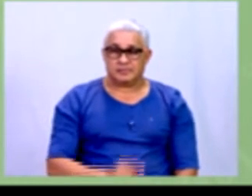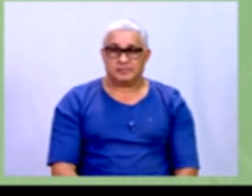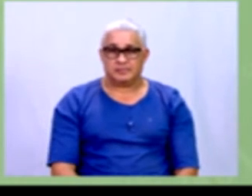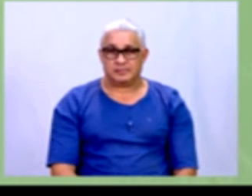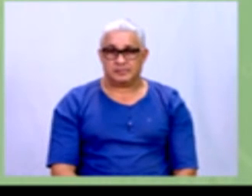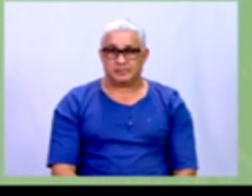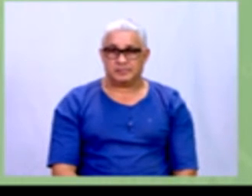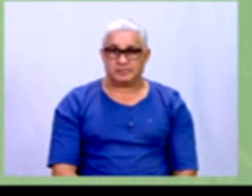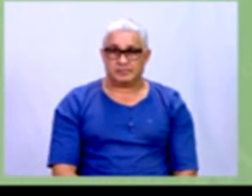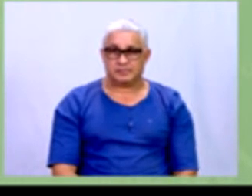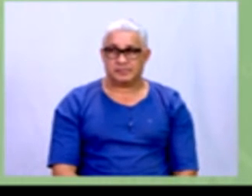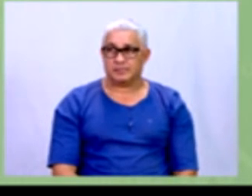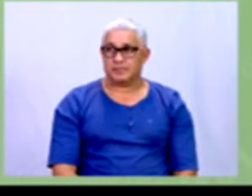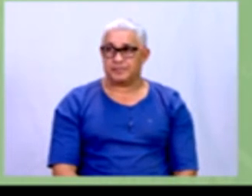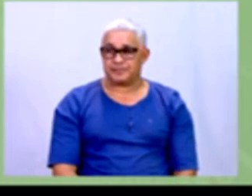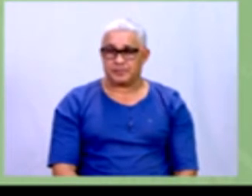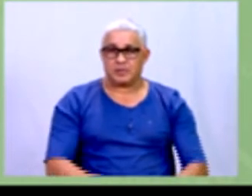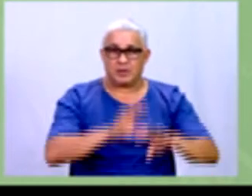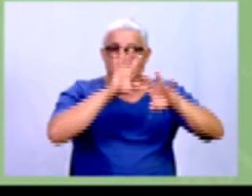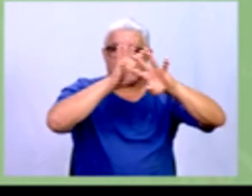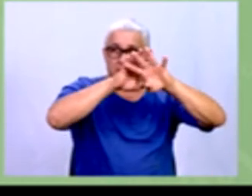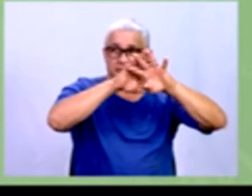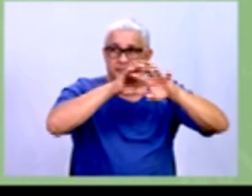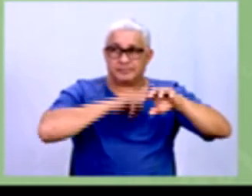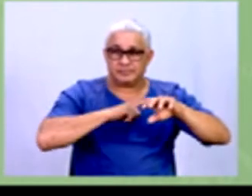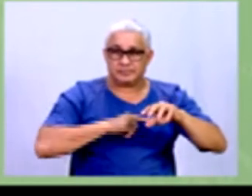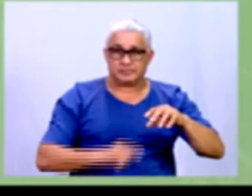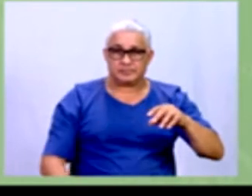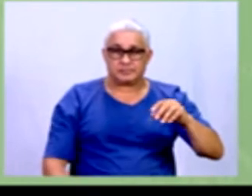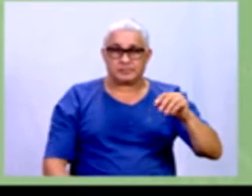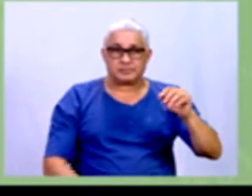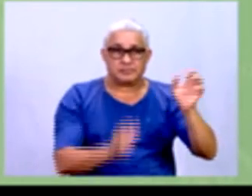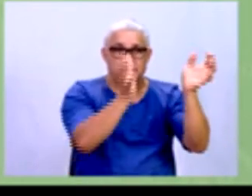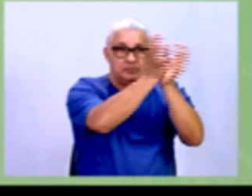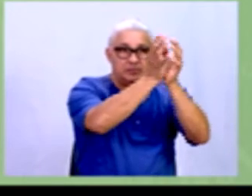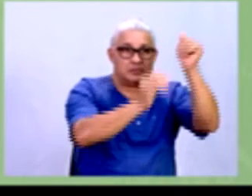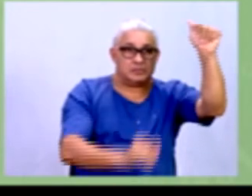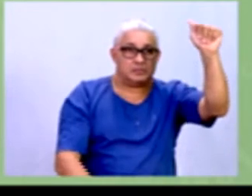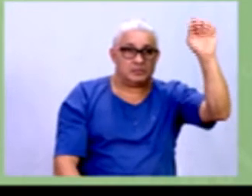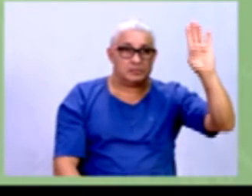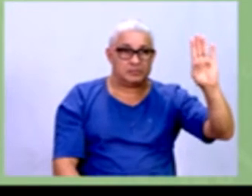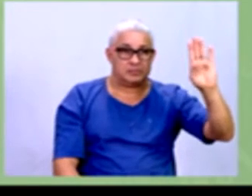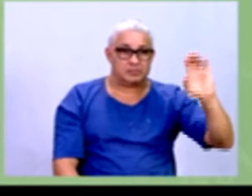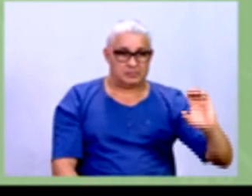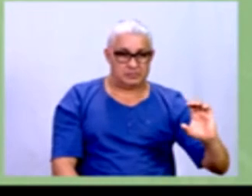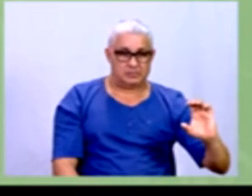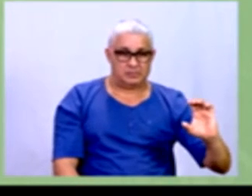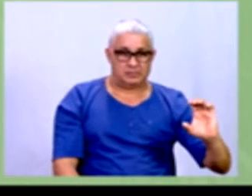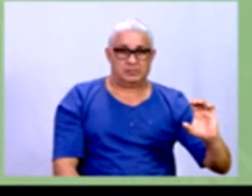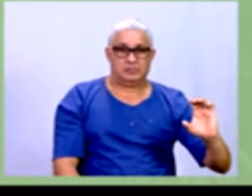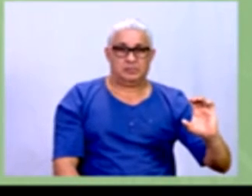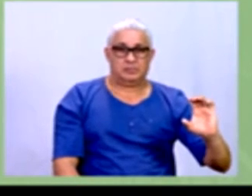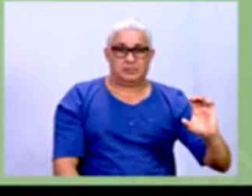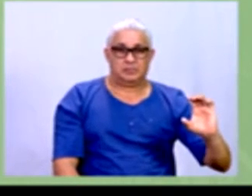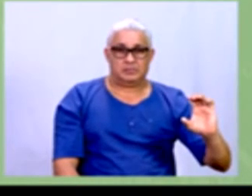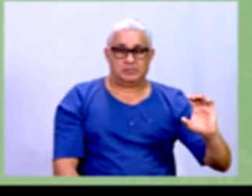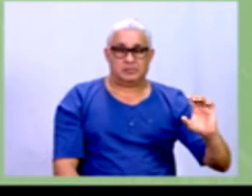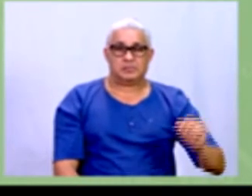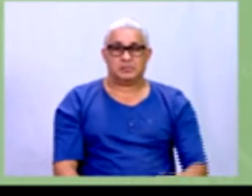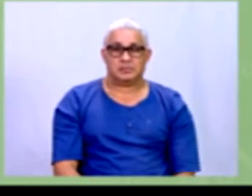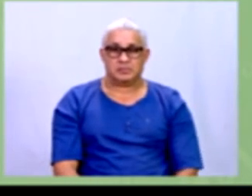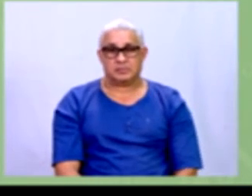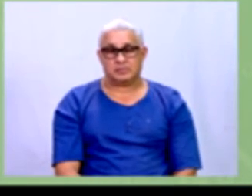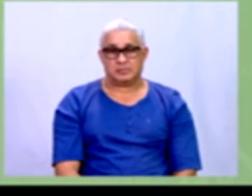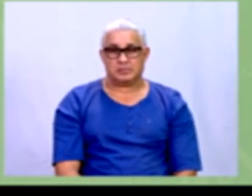a gente tem aquela, é uma tabela onde tem as três turmas, né, a turma A, a turma B e a turma C,